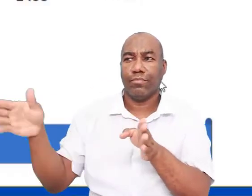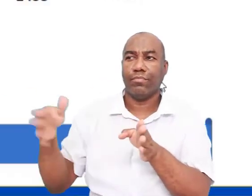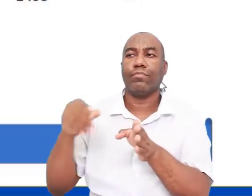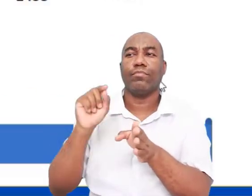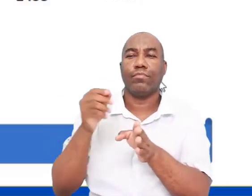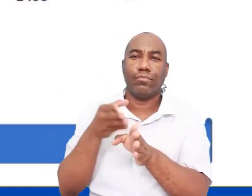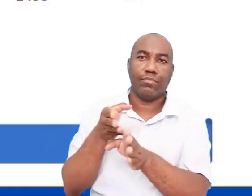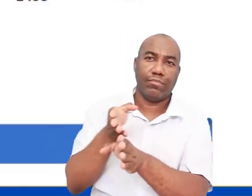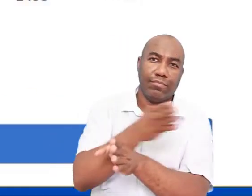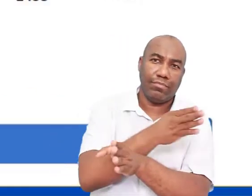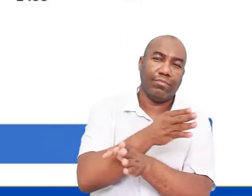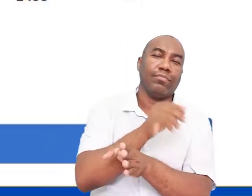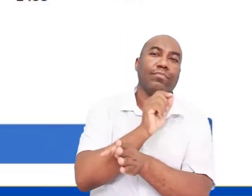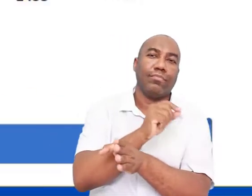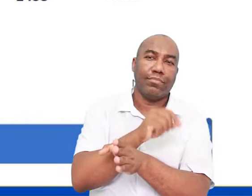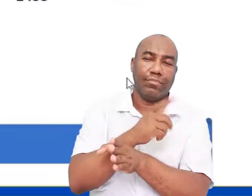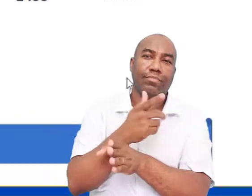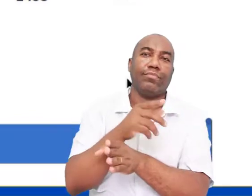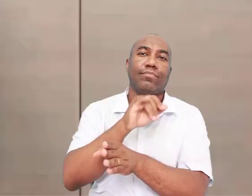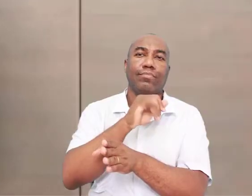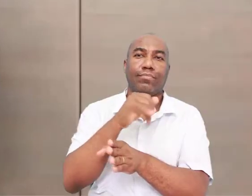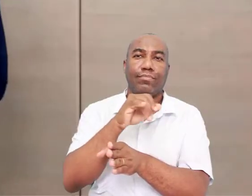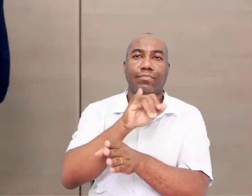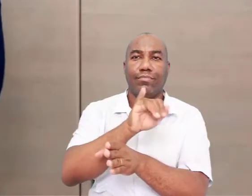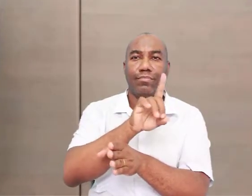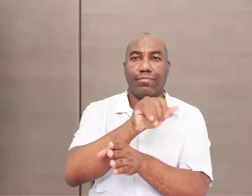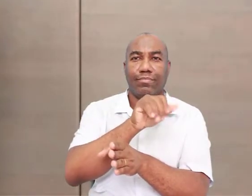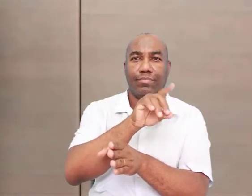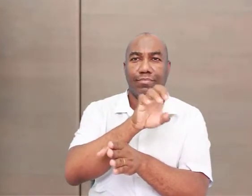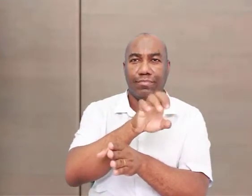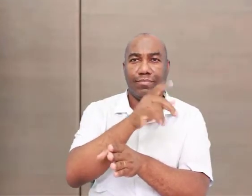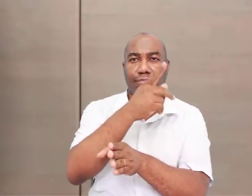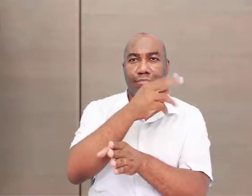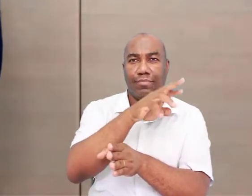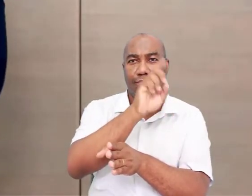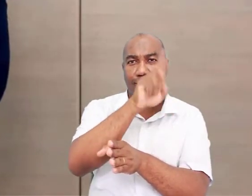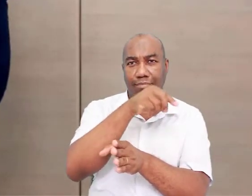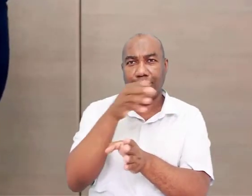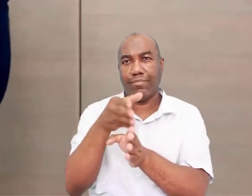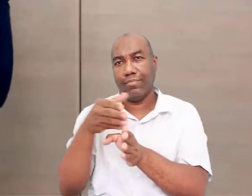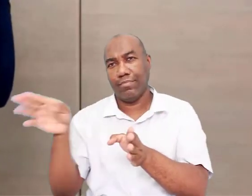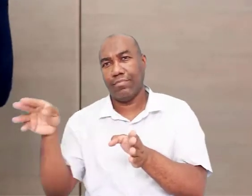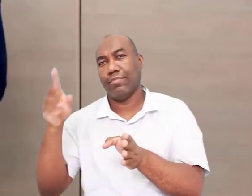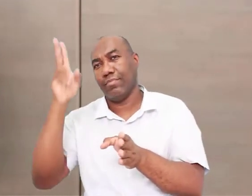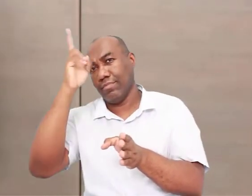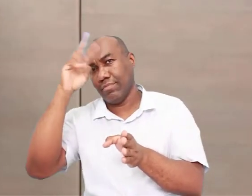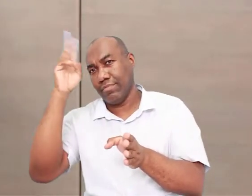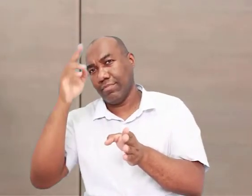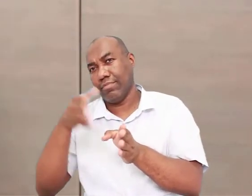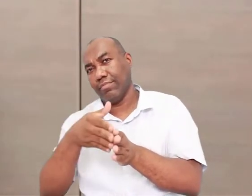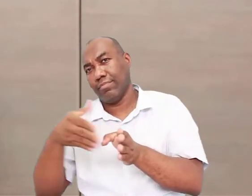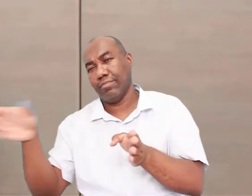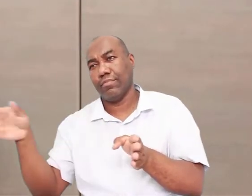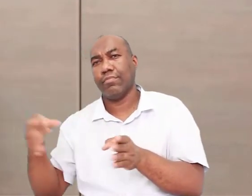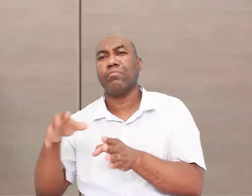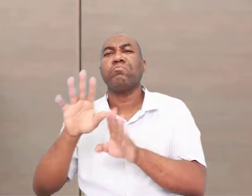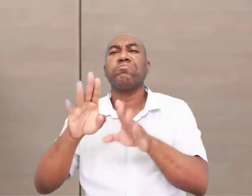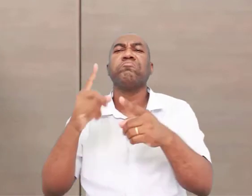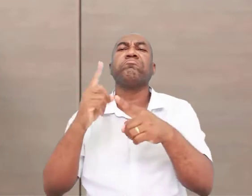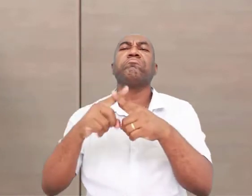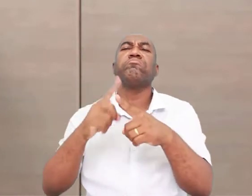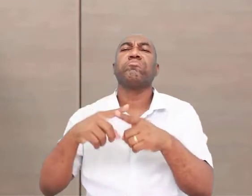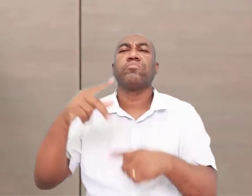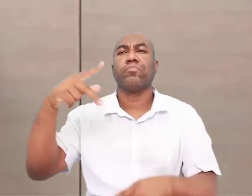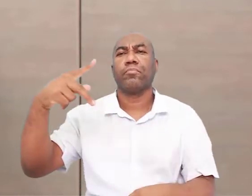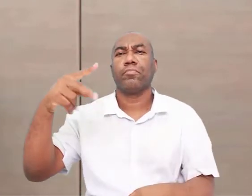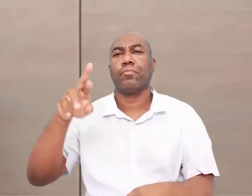a gente tem um período anterior à escrita, que é pré-história, um período posterior à escrita, que é história. A palavra pré-história, hoje, ela